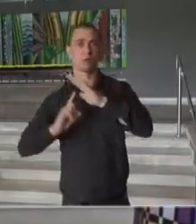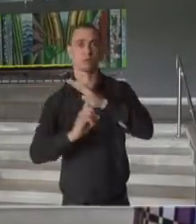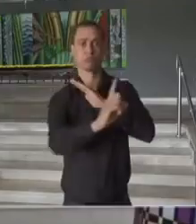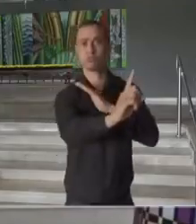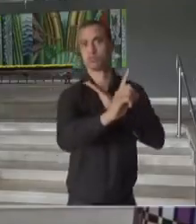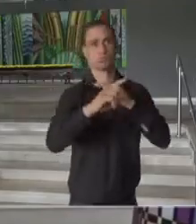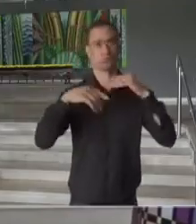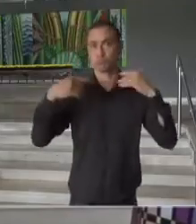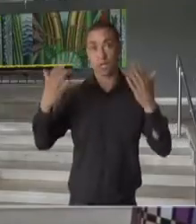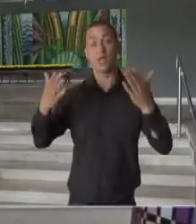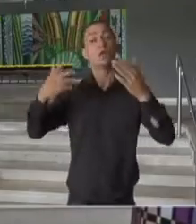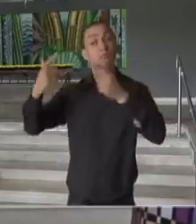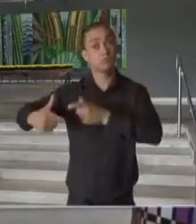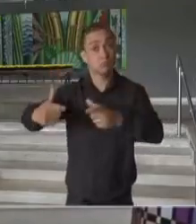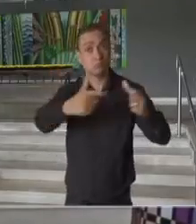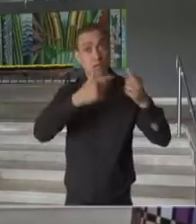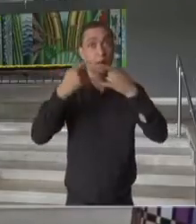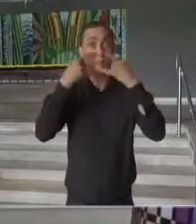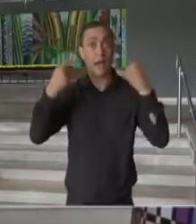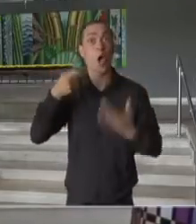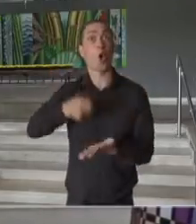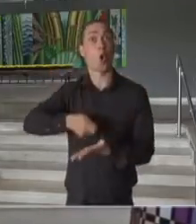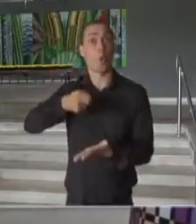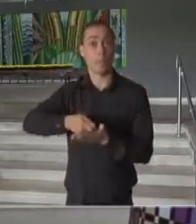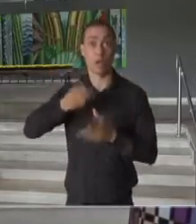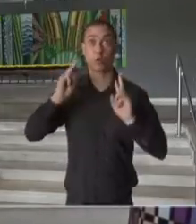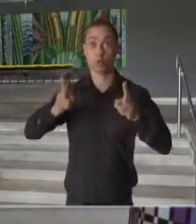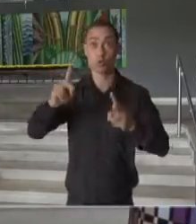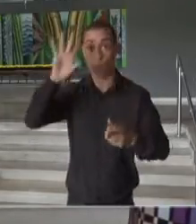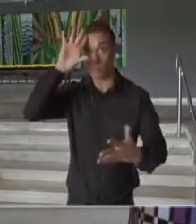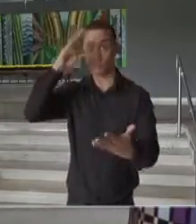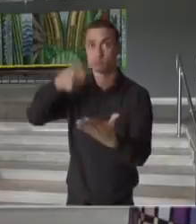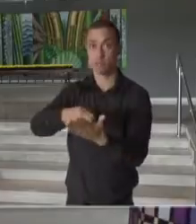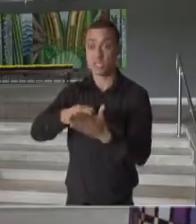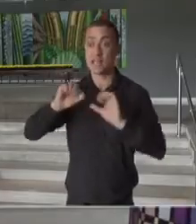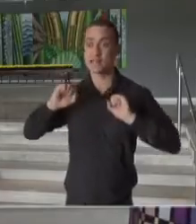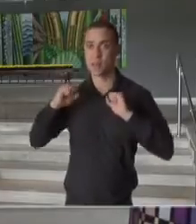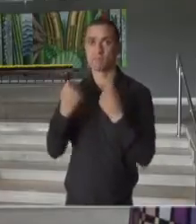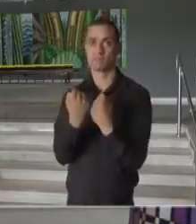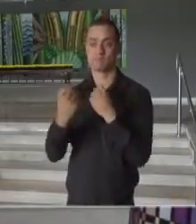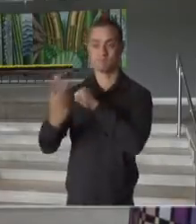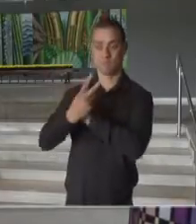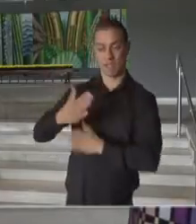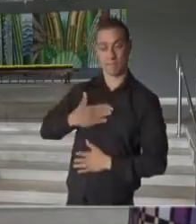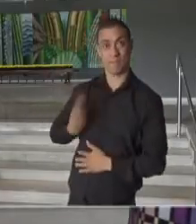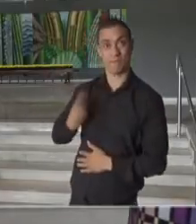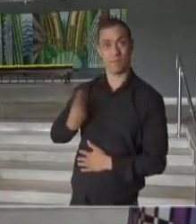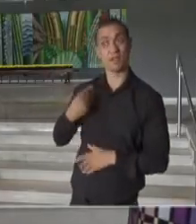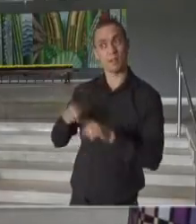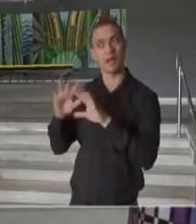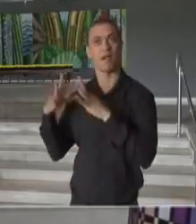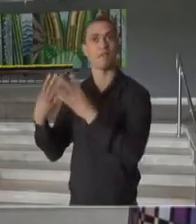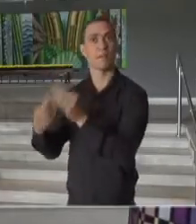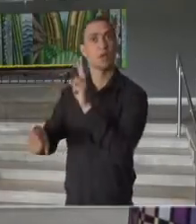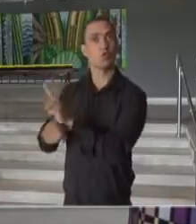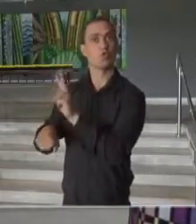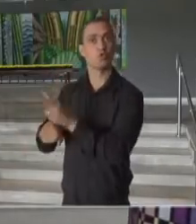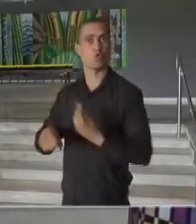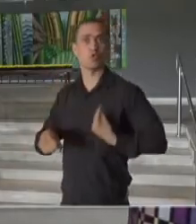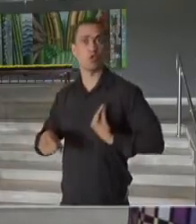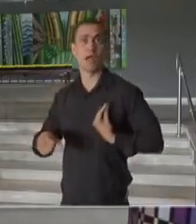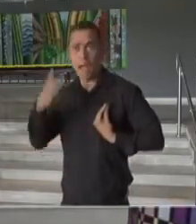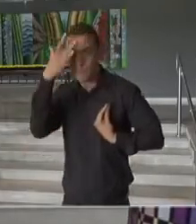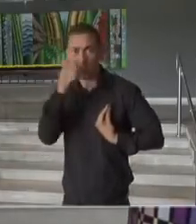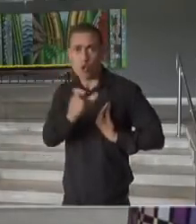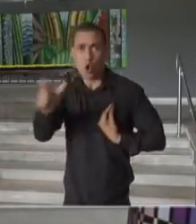ao saírem de suas casas, isto ainda é obrigatório, obrigatório para defender e proteger a sua vida e a vida dos seus familiares e das pessoas